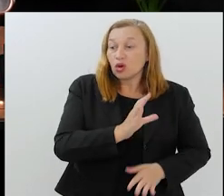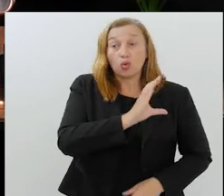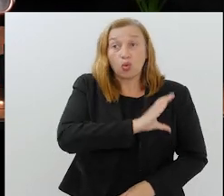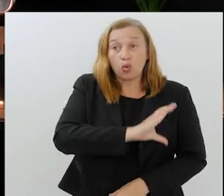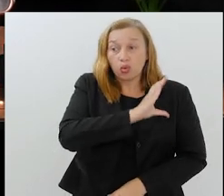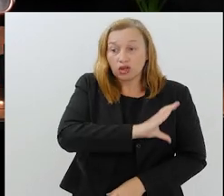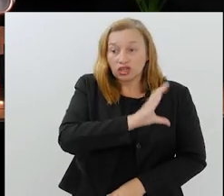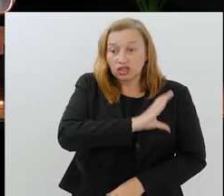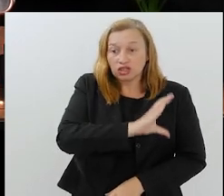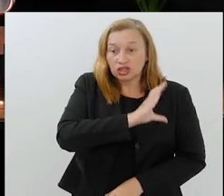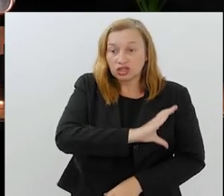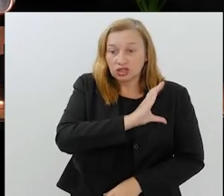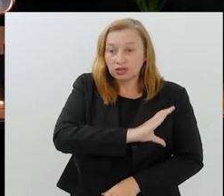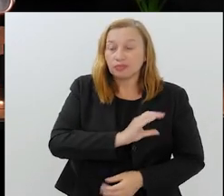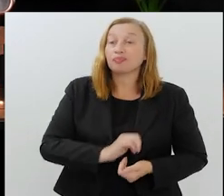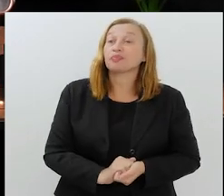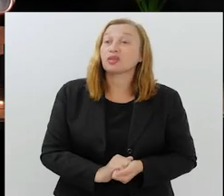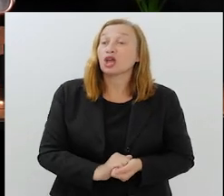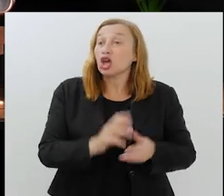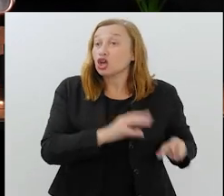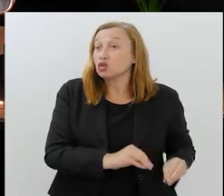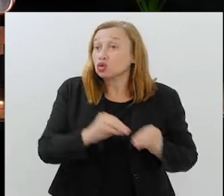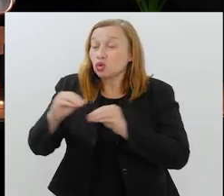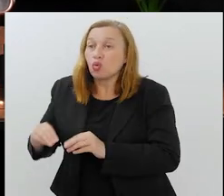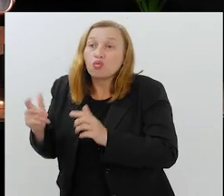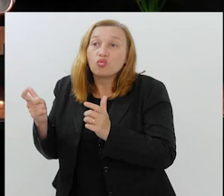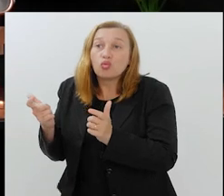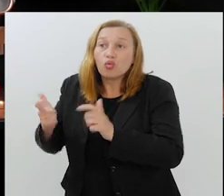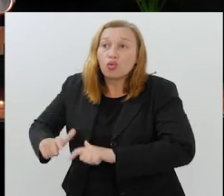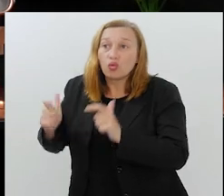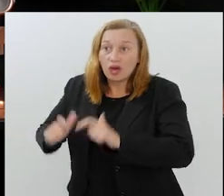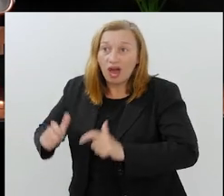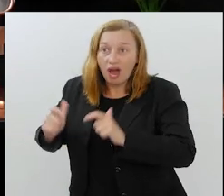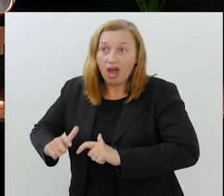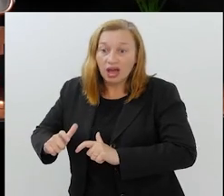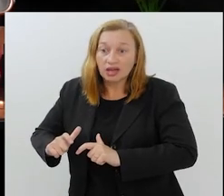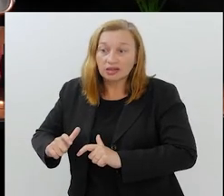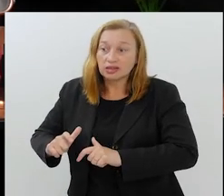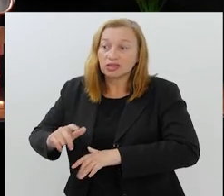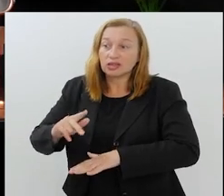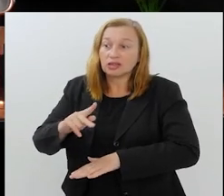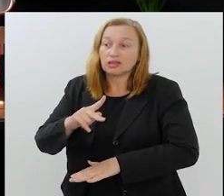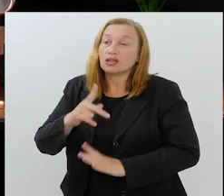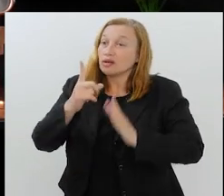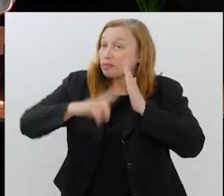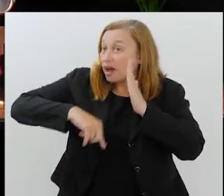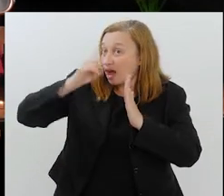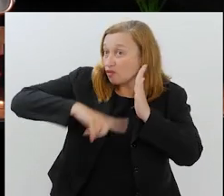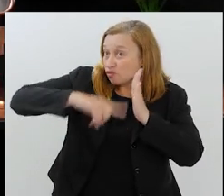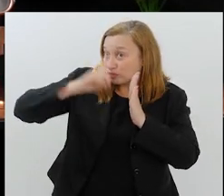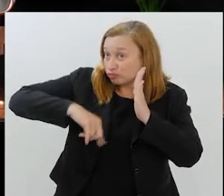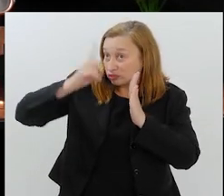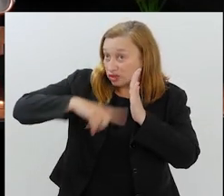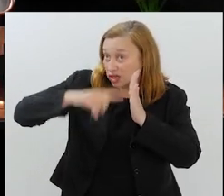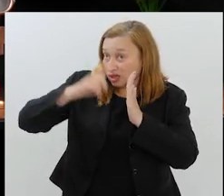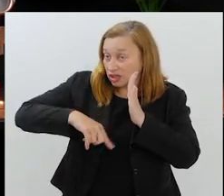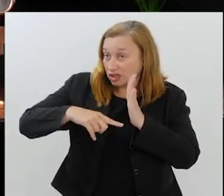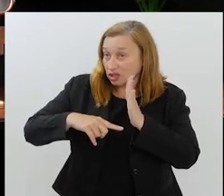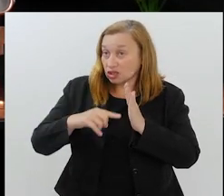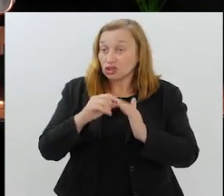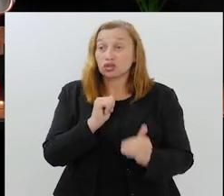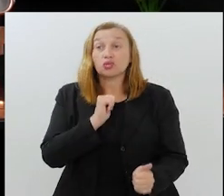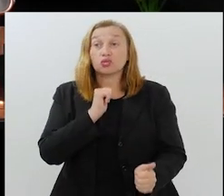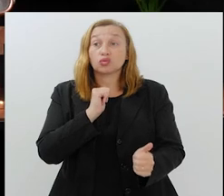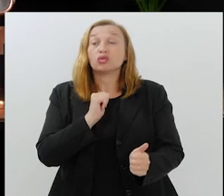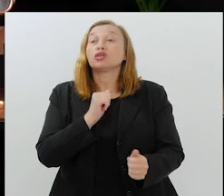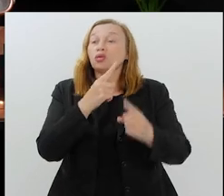da seleção para o CT do Palmeiras, na Barra Funda. Seria no Joaquim Grava, do Corinthians. Por falar em seleção brasileira, o